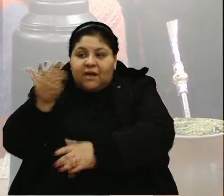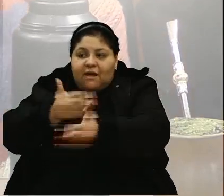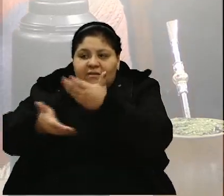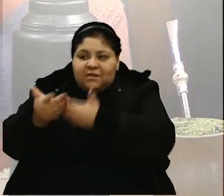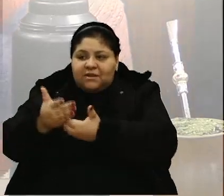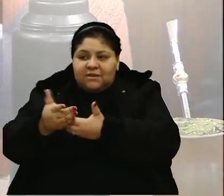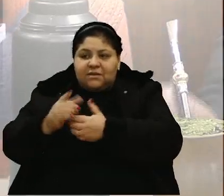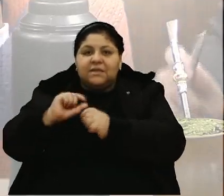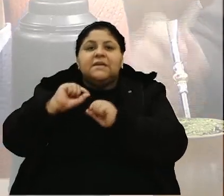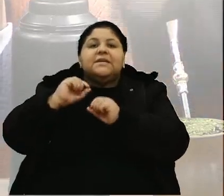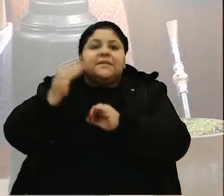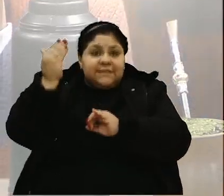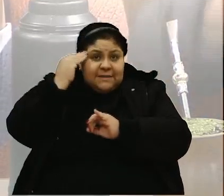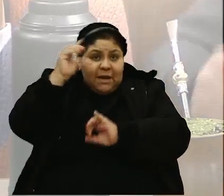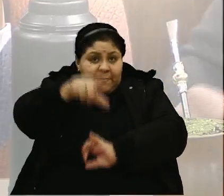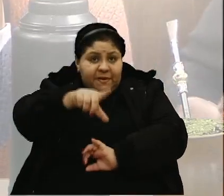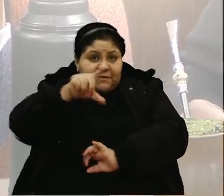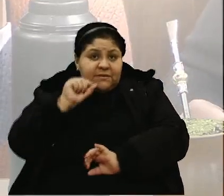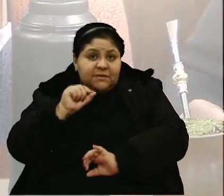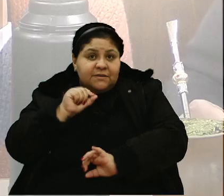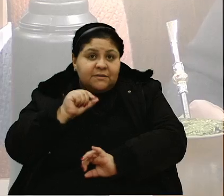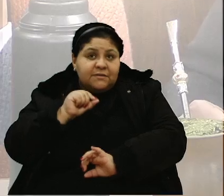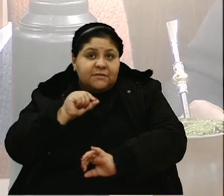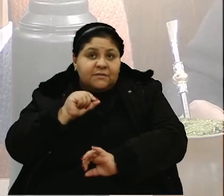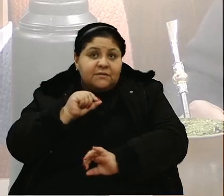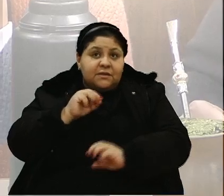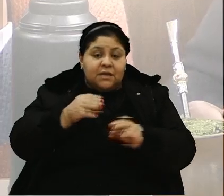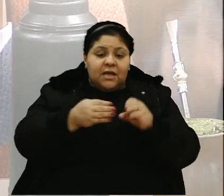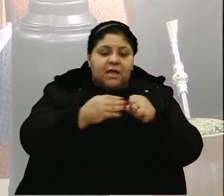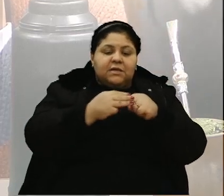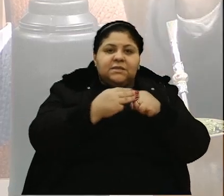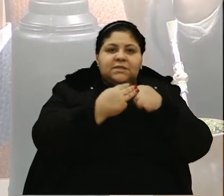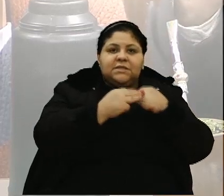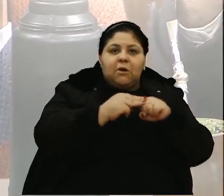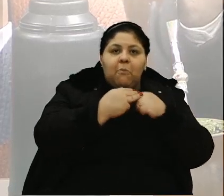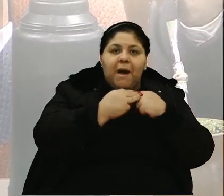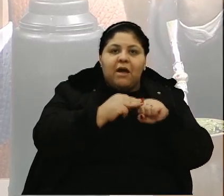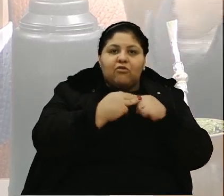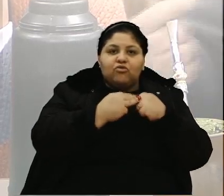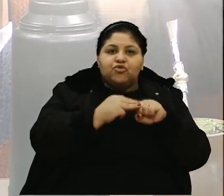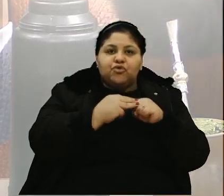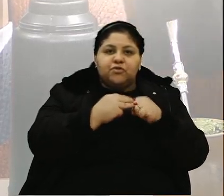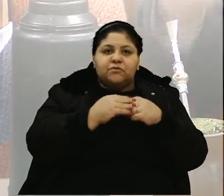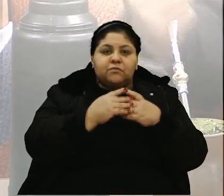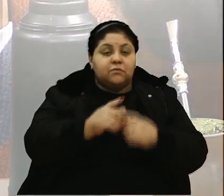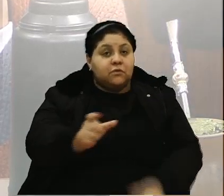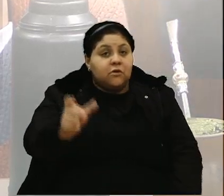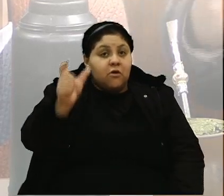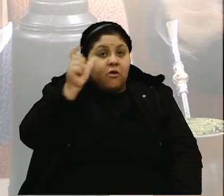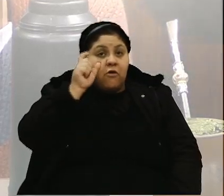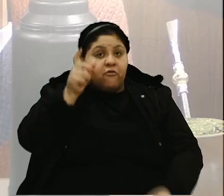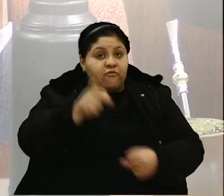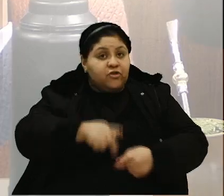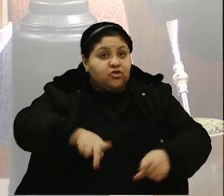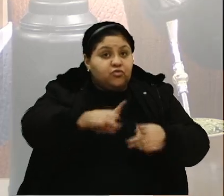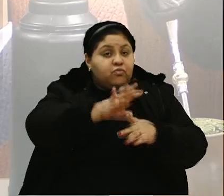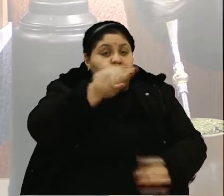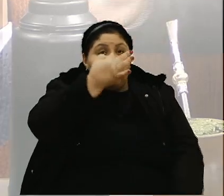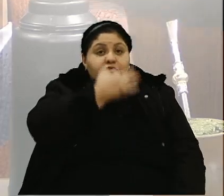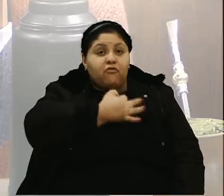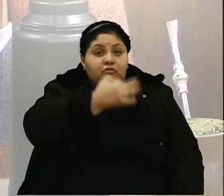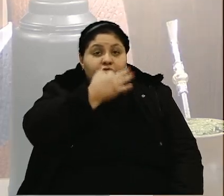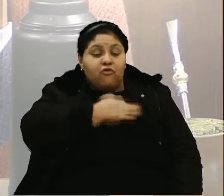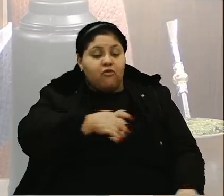é a alternativa, vereador Renato? Ir pra São Marcos. Vejam. O povo de Caxias, dos